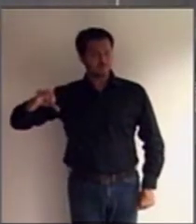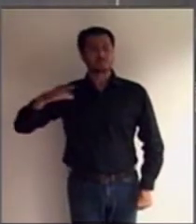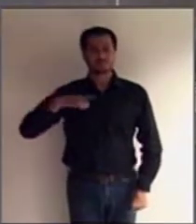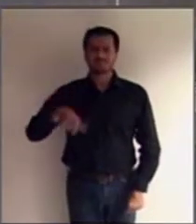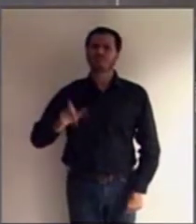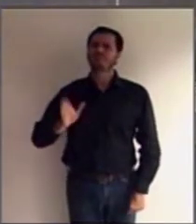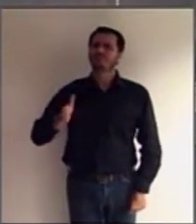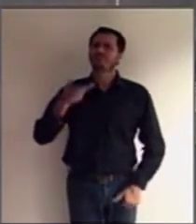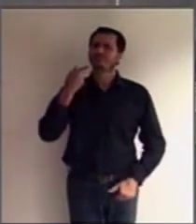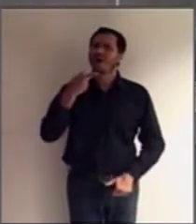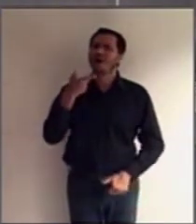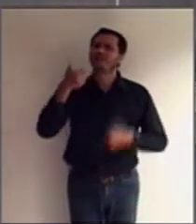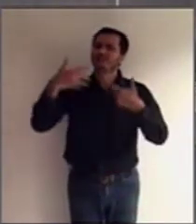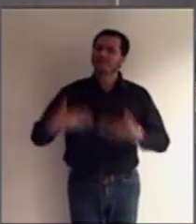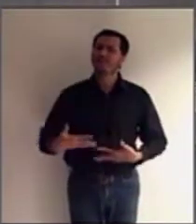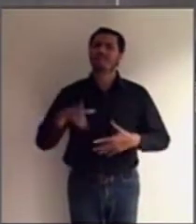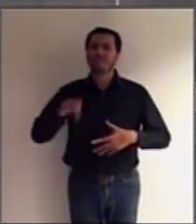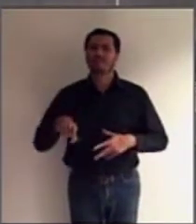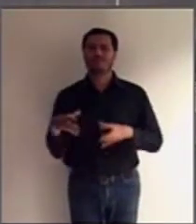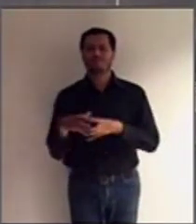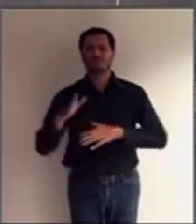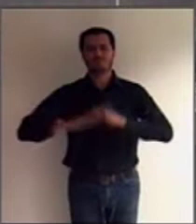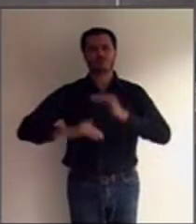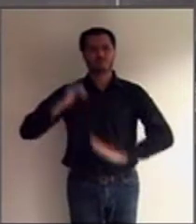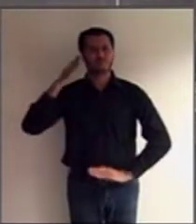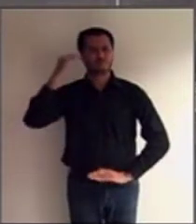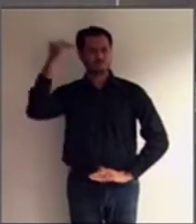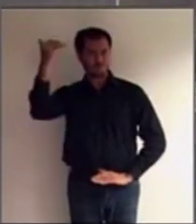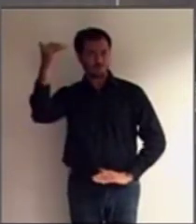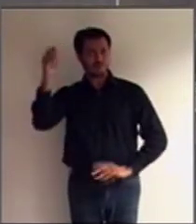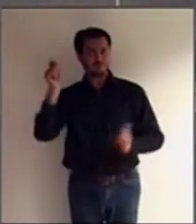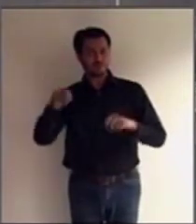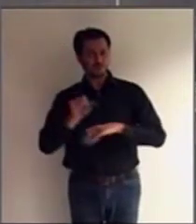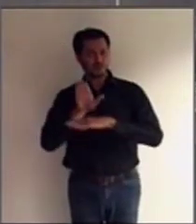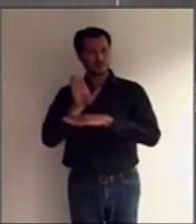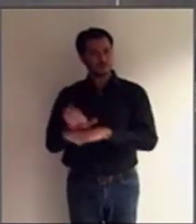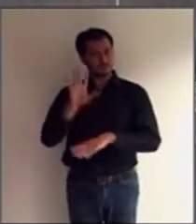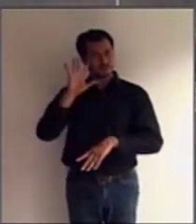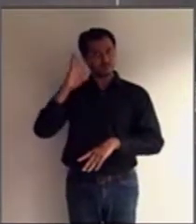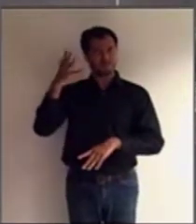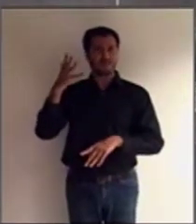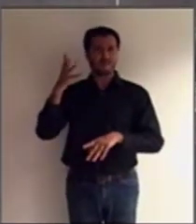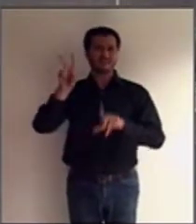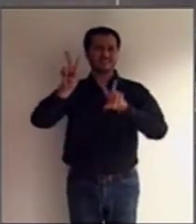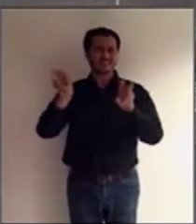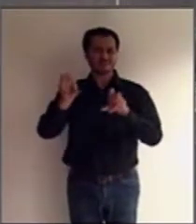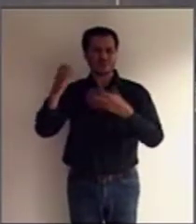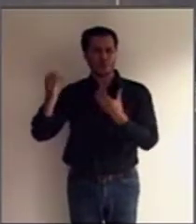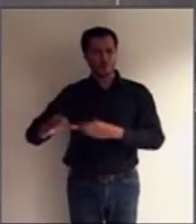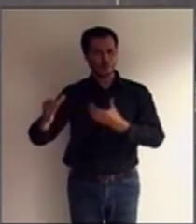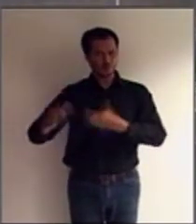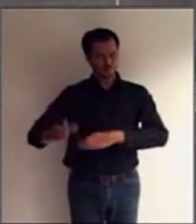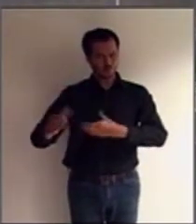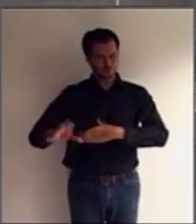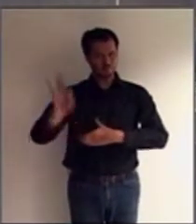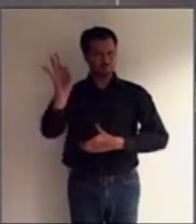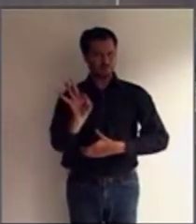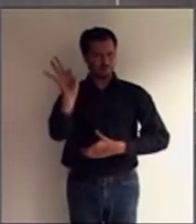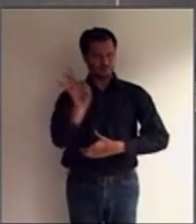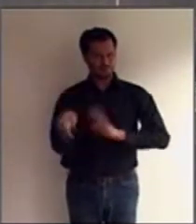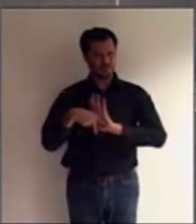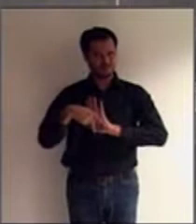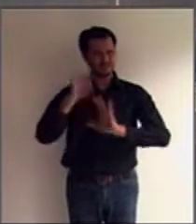um apoio dessa equipe multiprofissional quando da questão do concurso público das vagas reservadas para as pessoas com